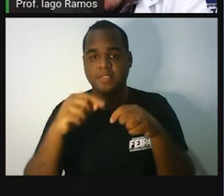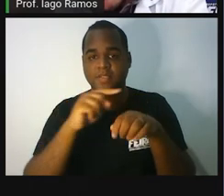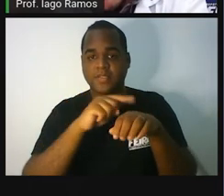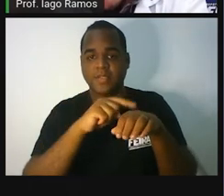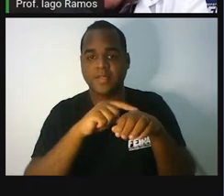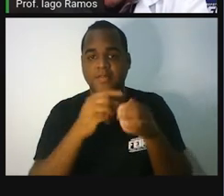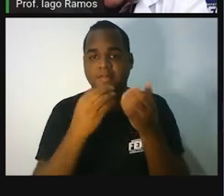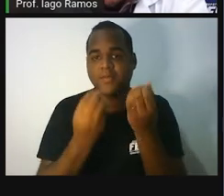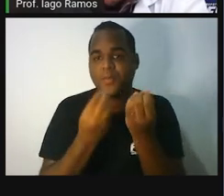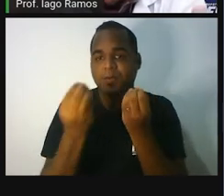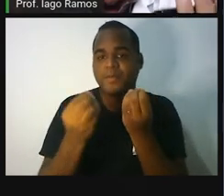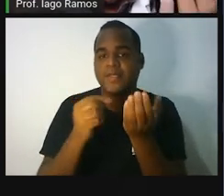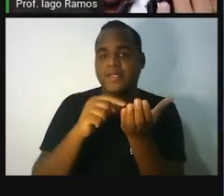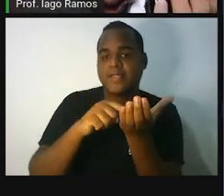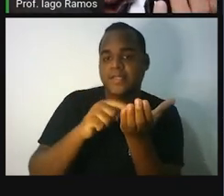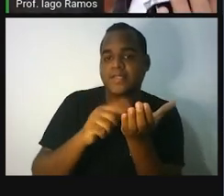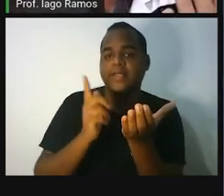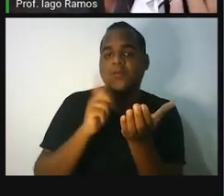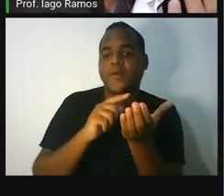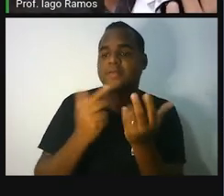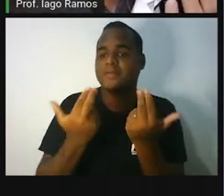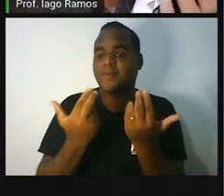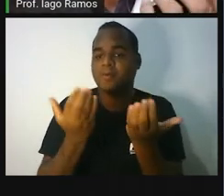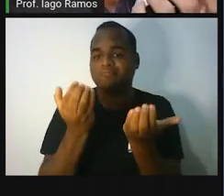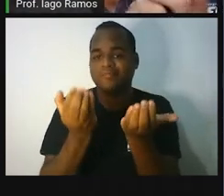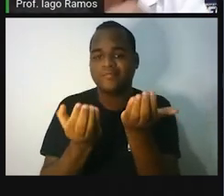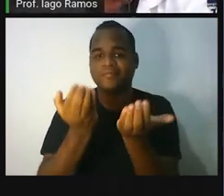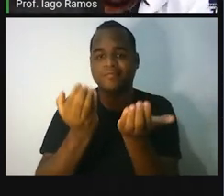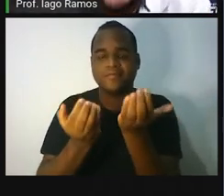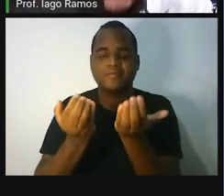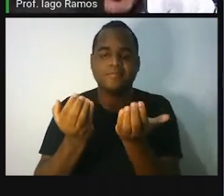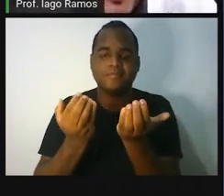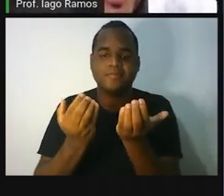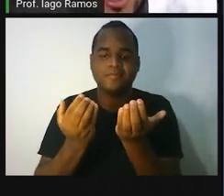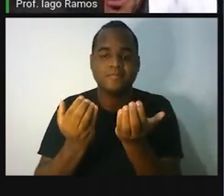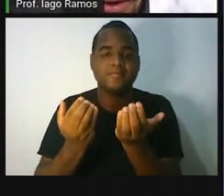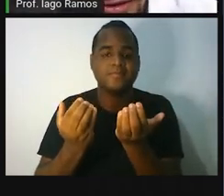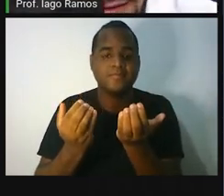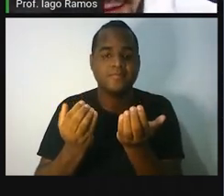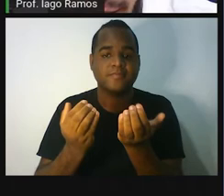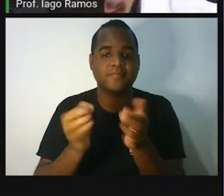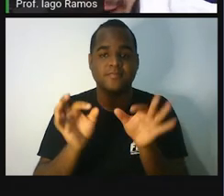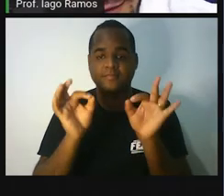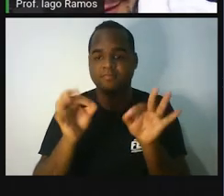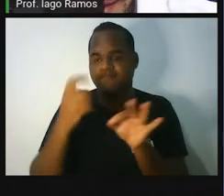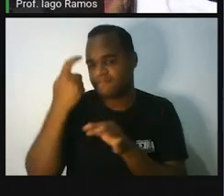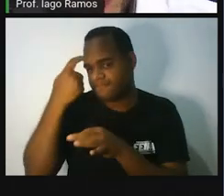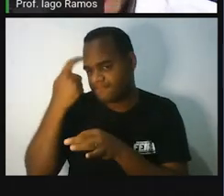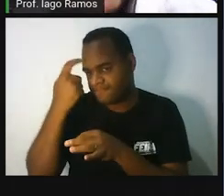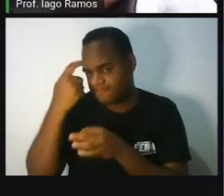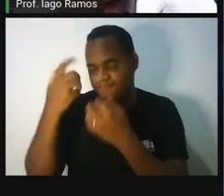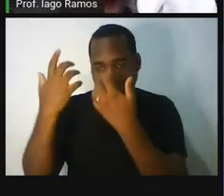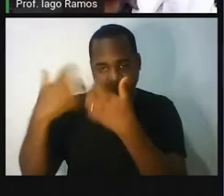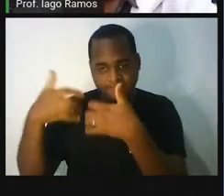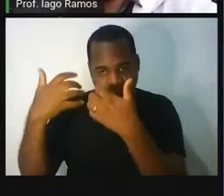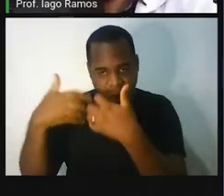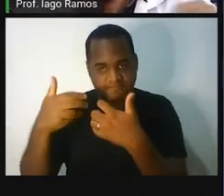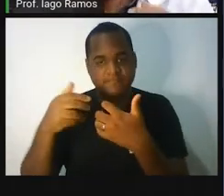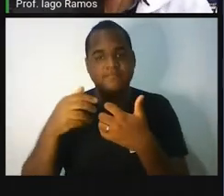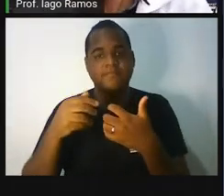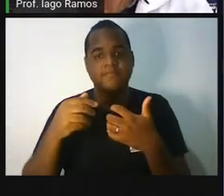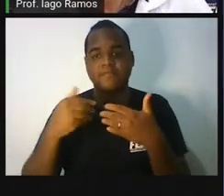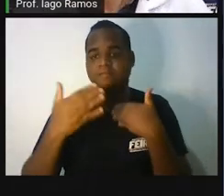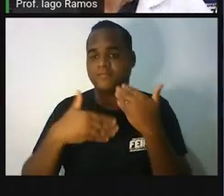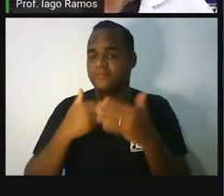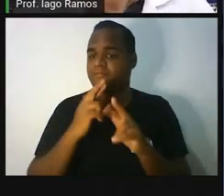nesse para poder voltar ao equilíbrio? Pois é, bota essa cucazinha para funcionar aí. E